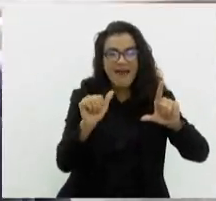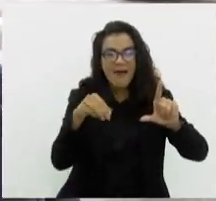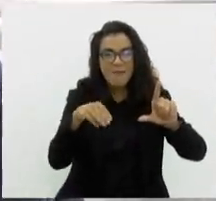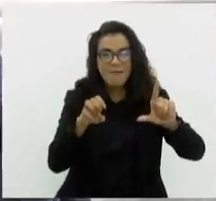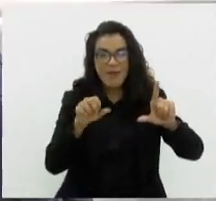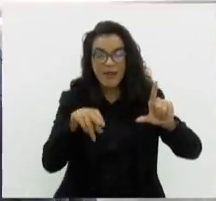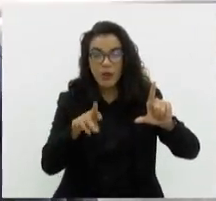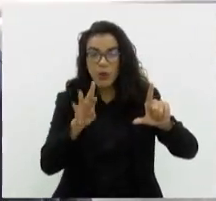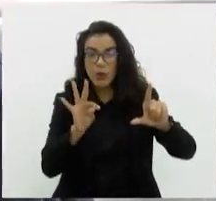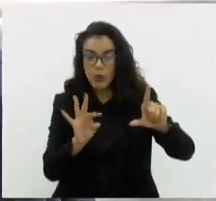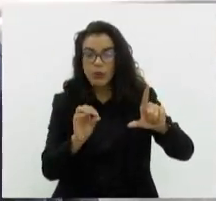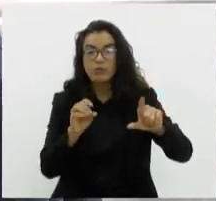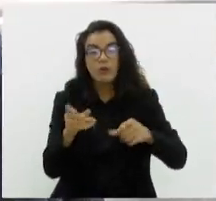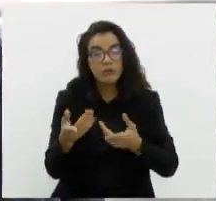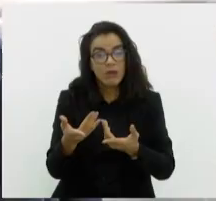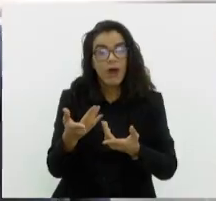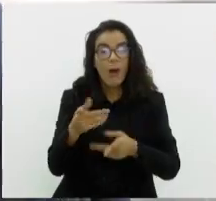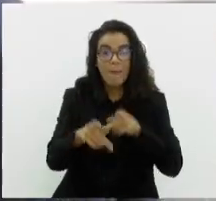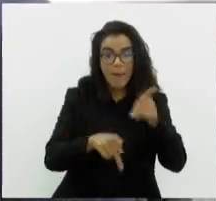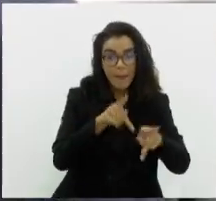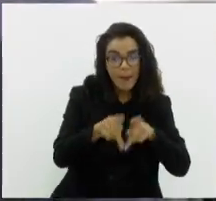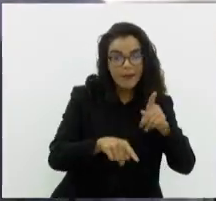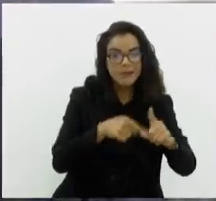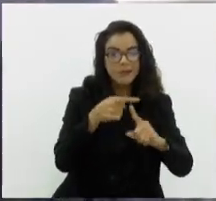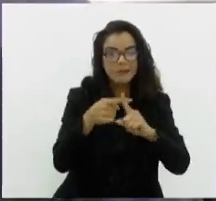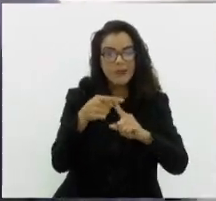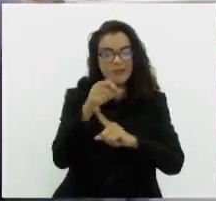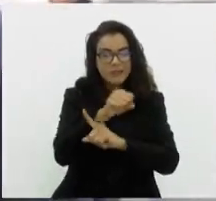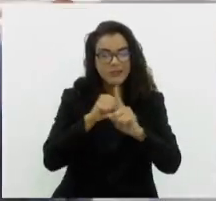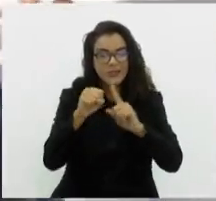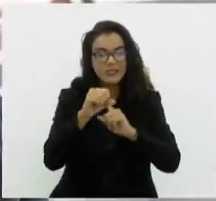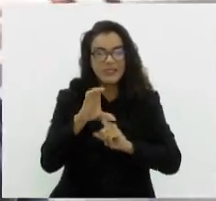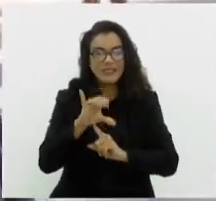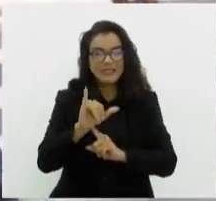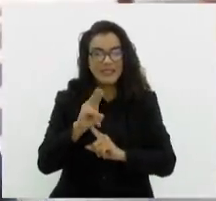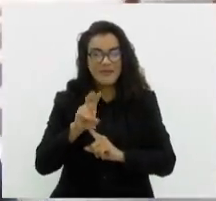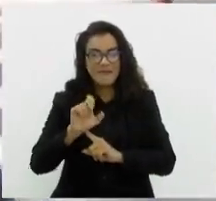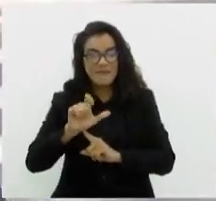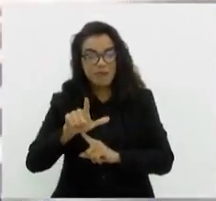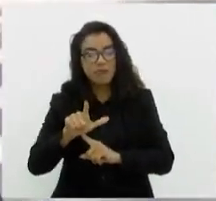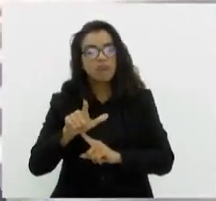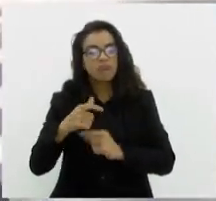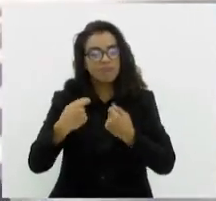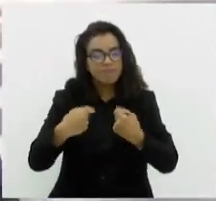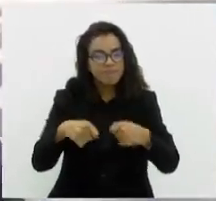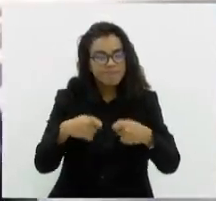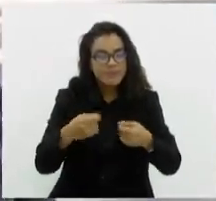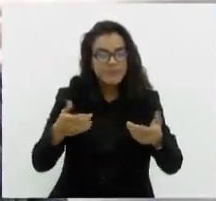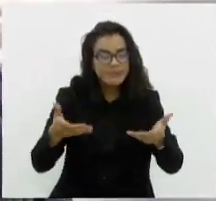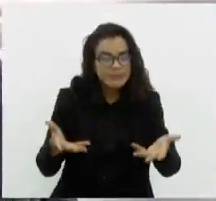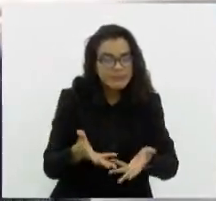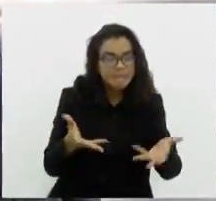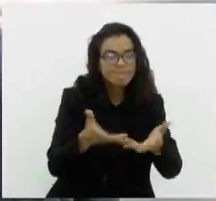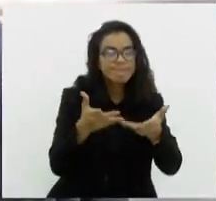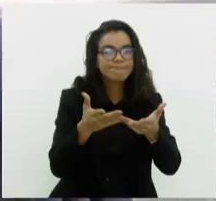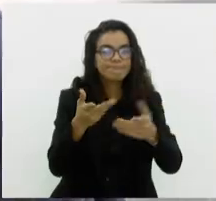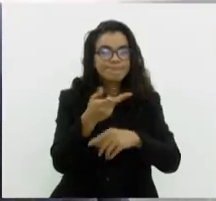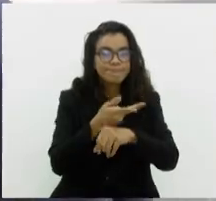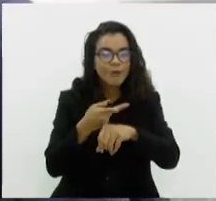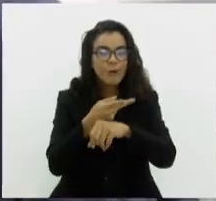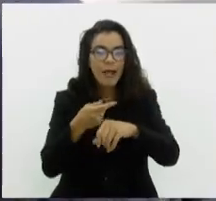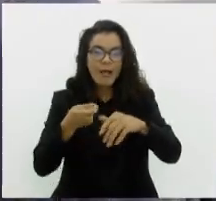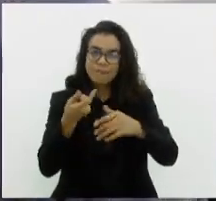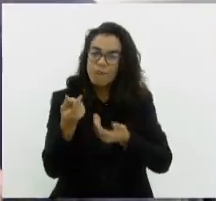Então, o poder público, os usuários e a sociedade civil mobilizada têm que buscar esses financiamentos. E aí são